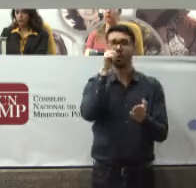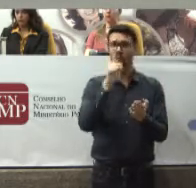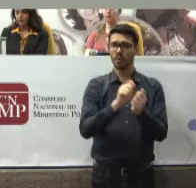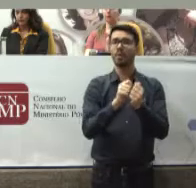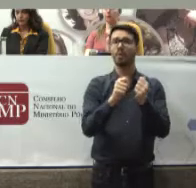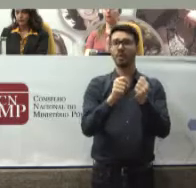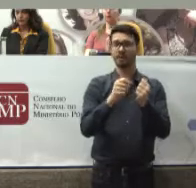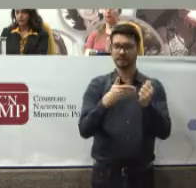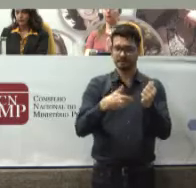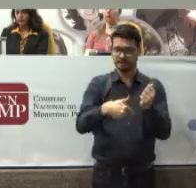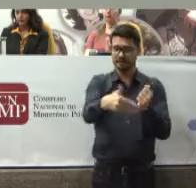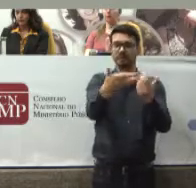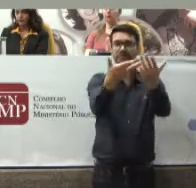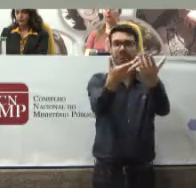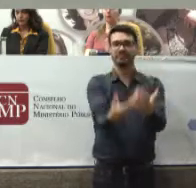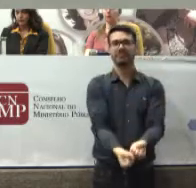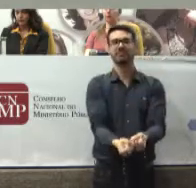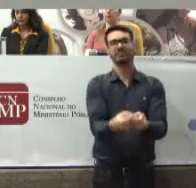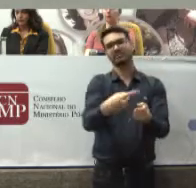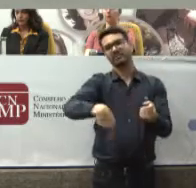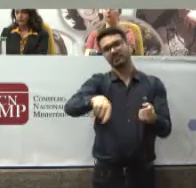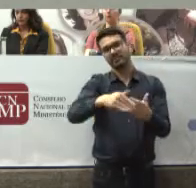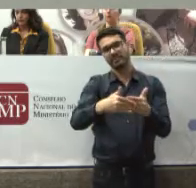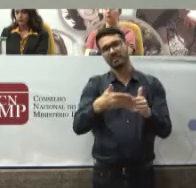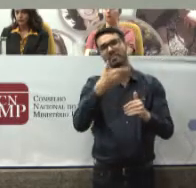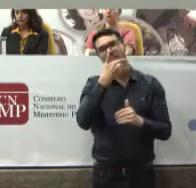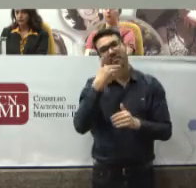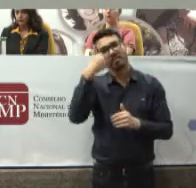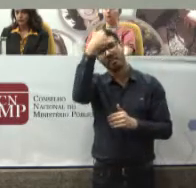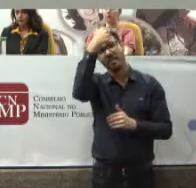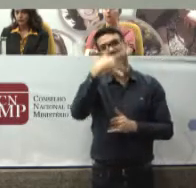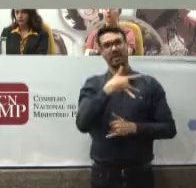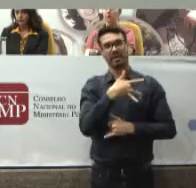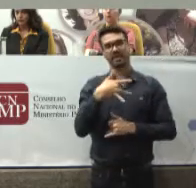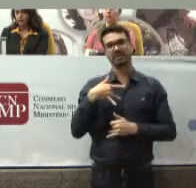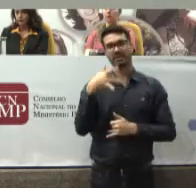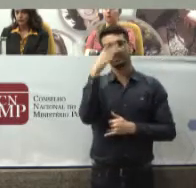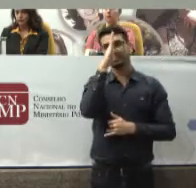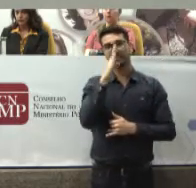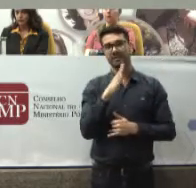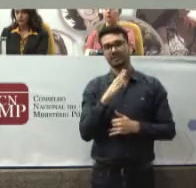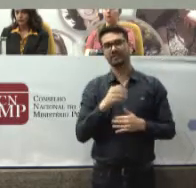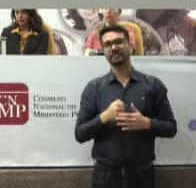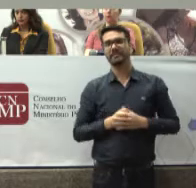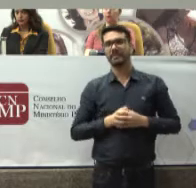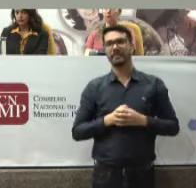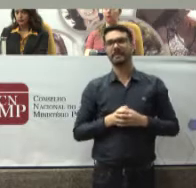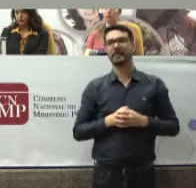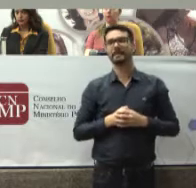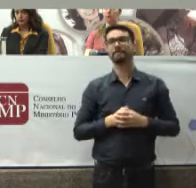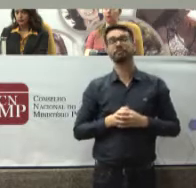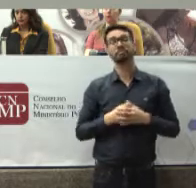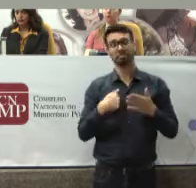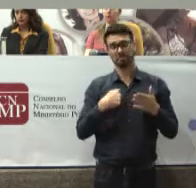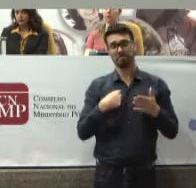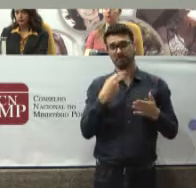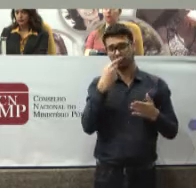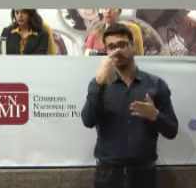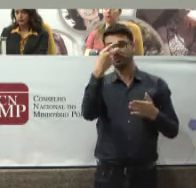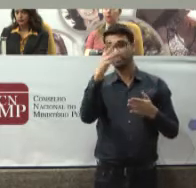adotamos Naquela ocasião E digo isso Para Apenas para